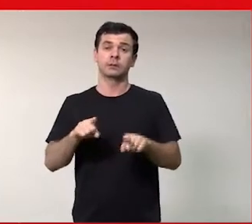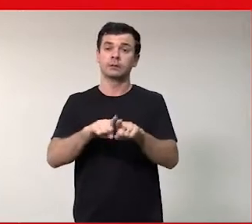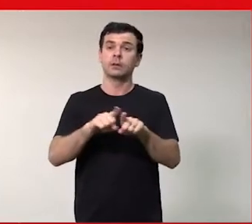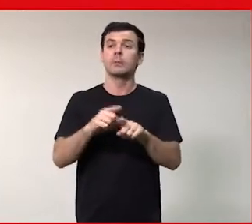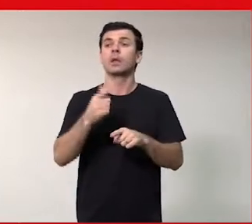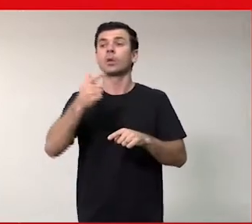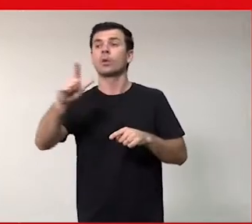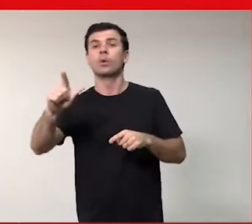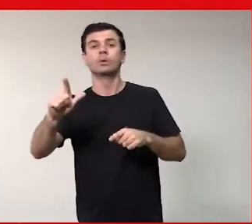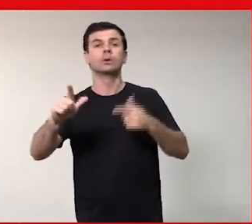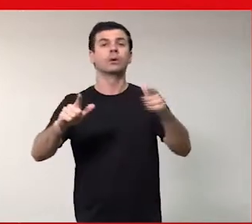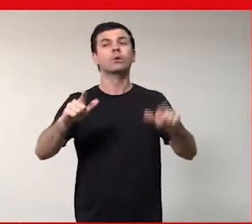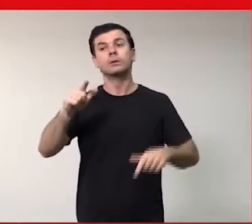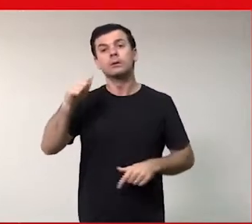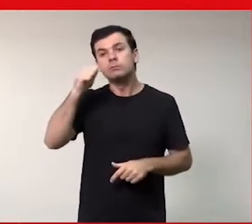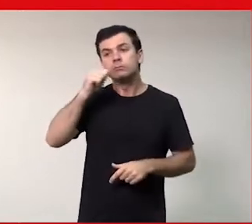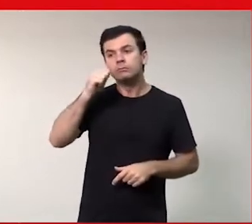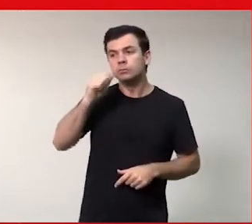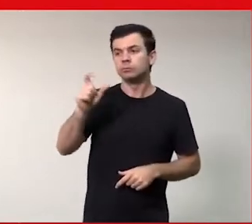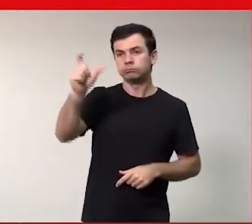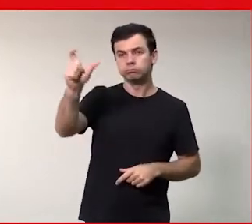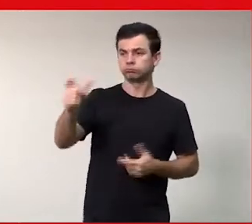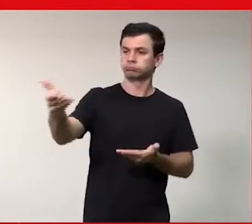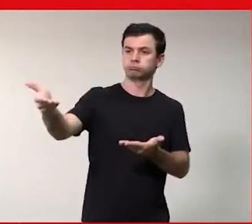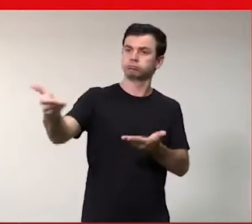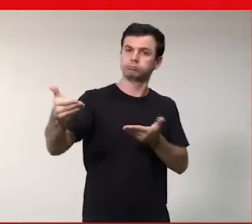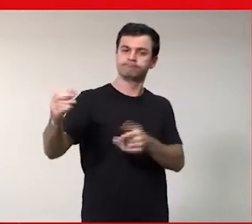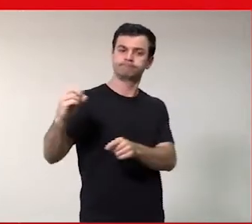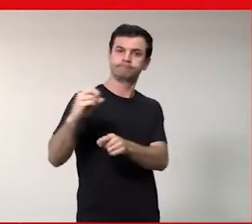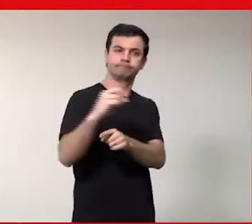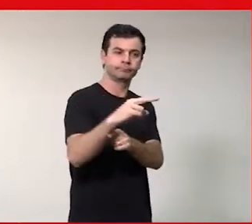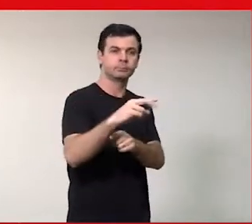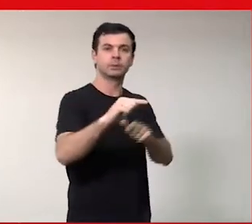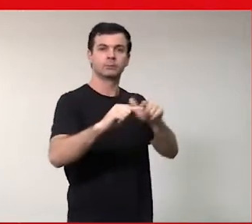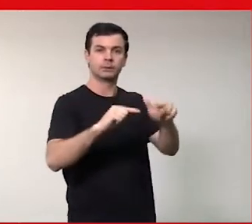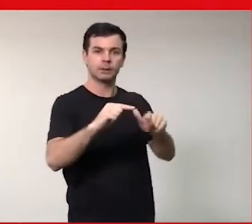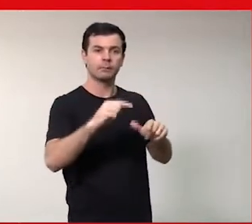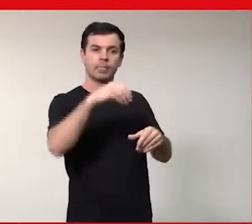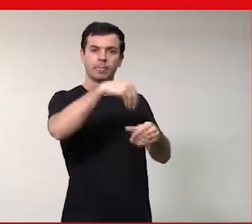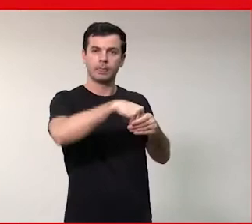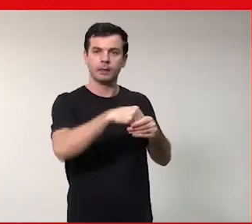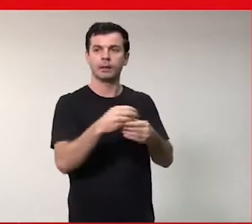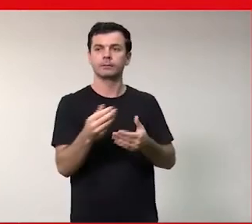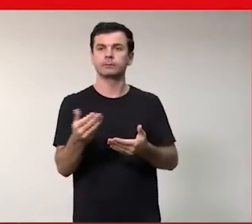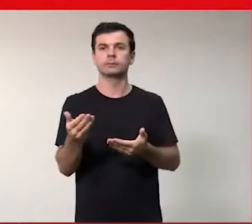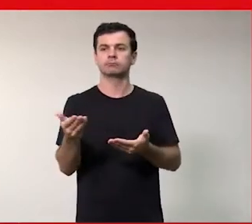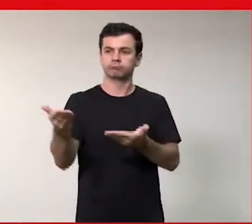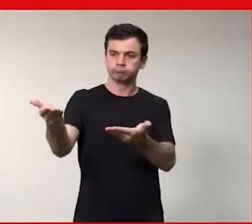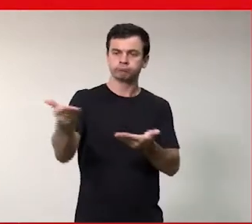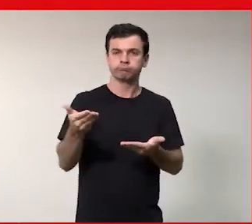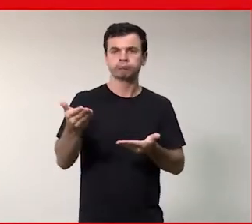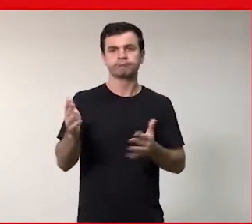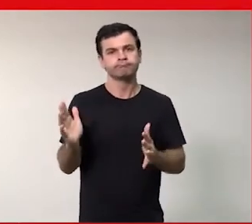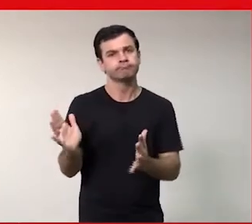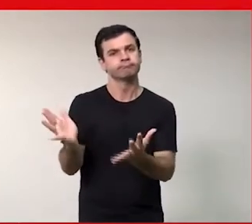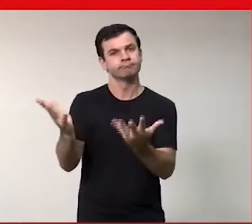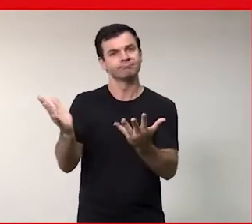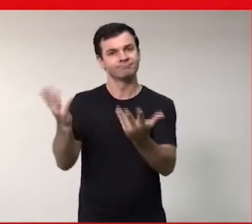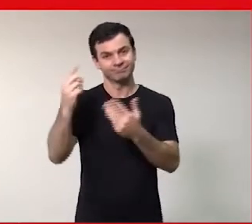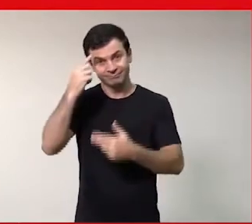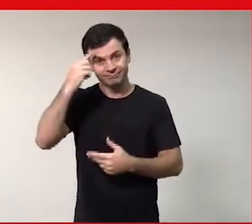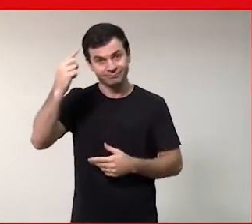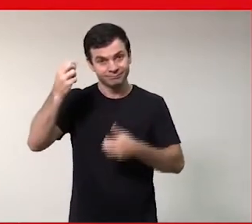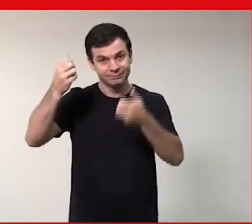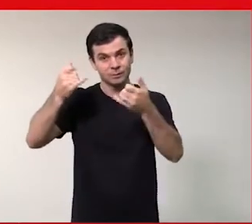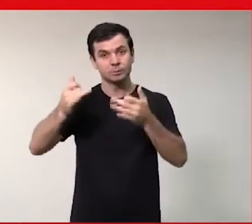esse aumento, esse incentivo, incentivá-la lá, como já foi citado anteriormente, as meninas que estão